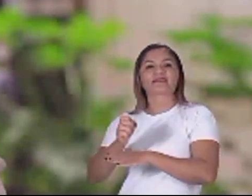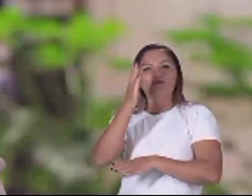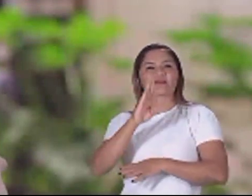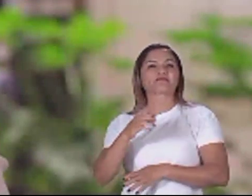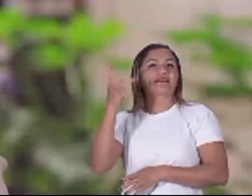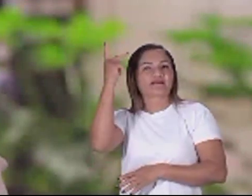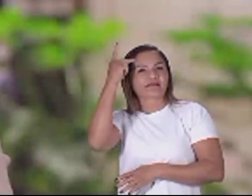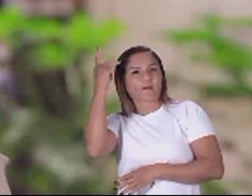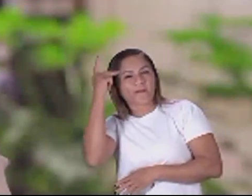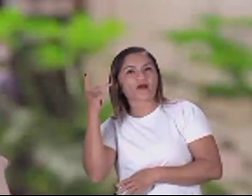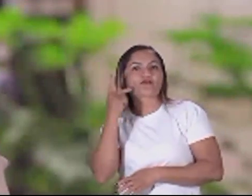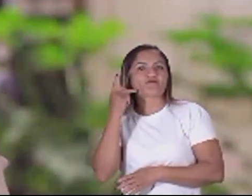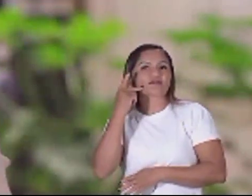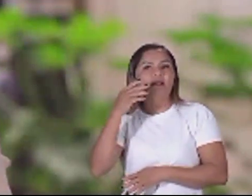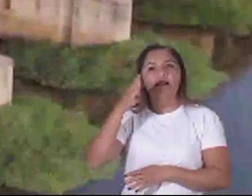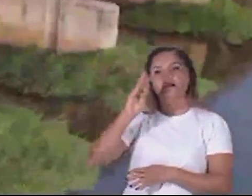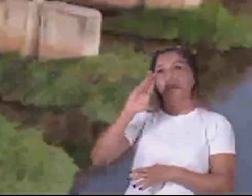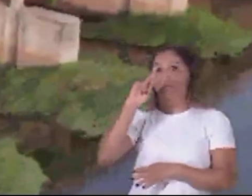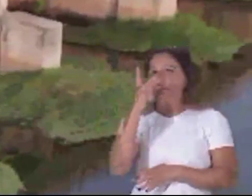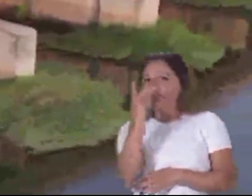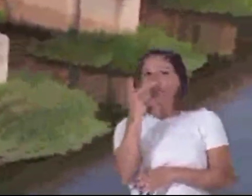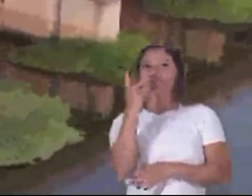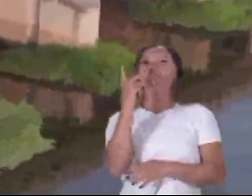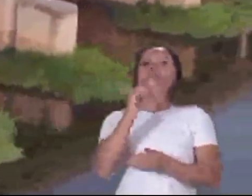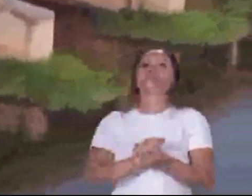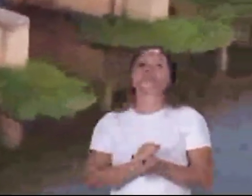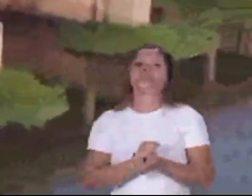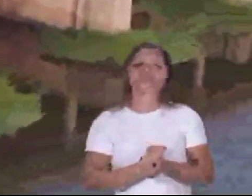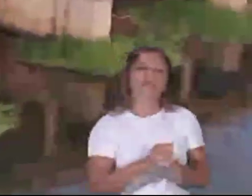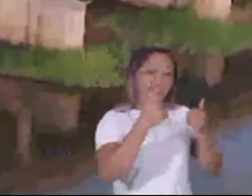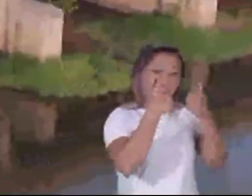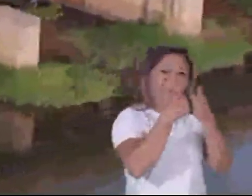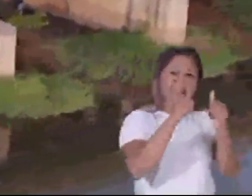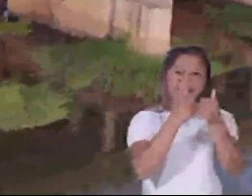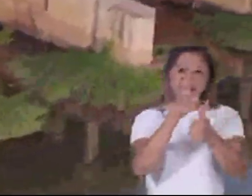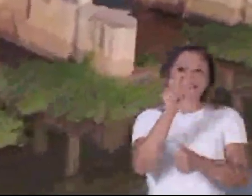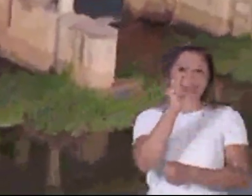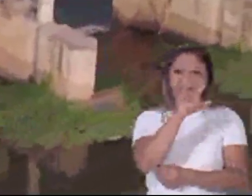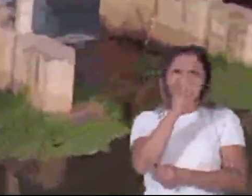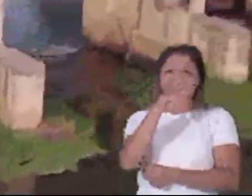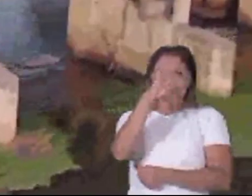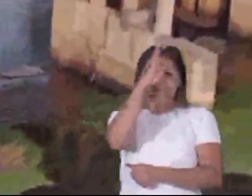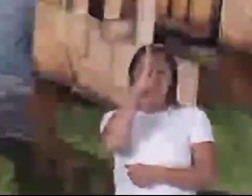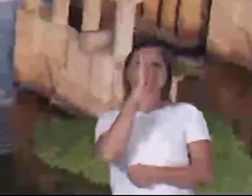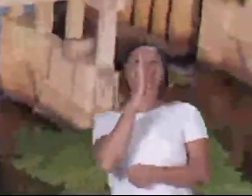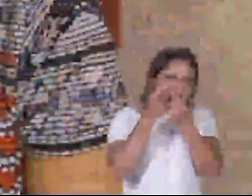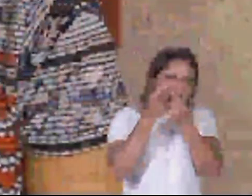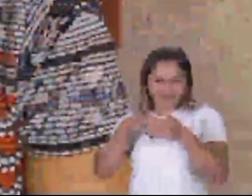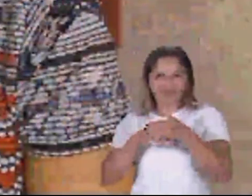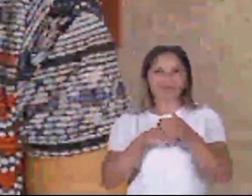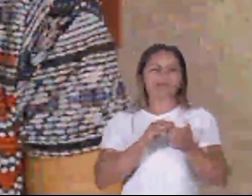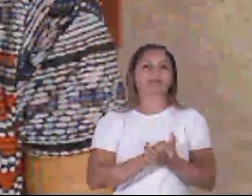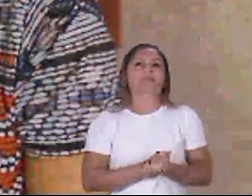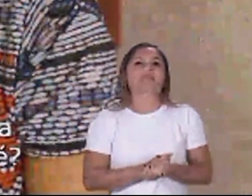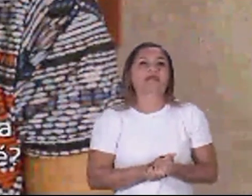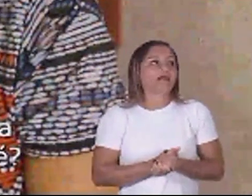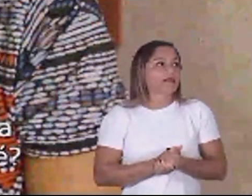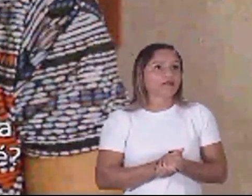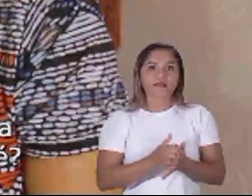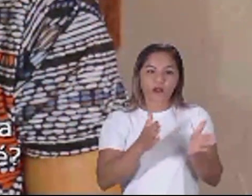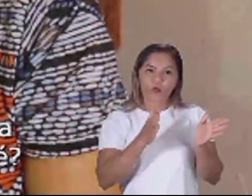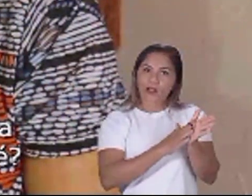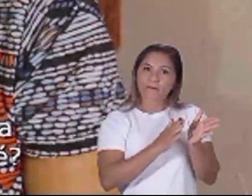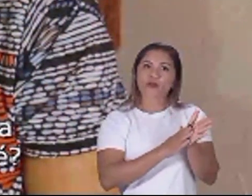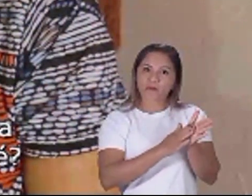Fortaleza e Belo Horizonte eu tenho três netos que eles